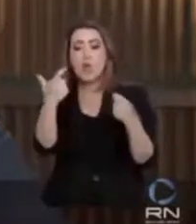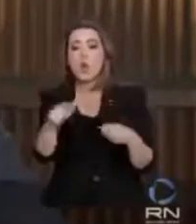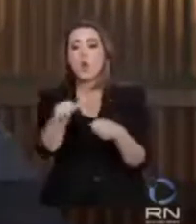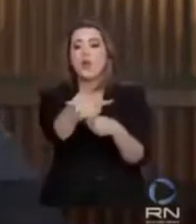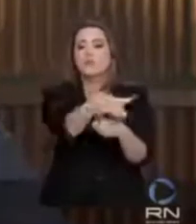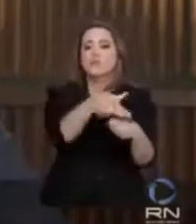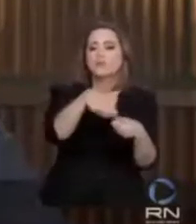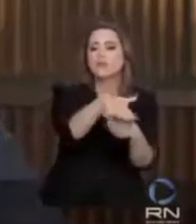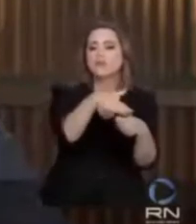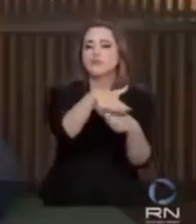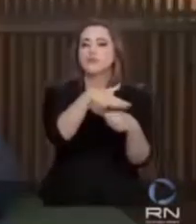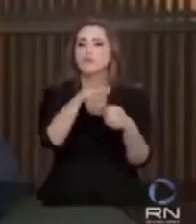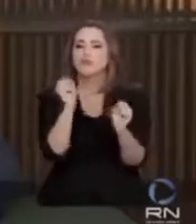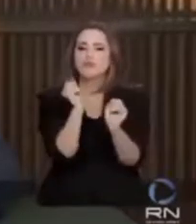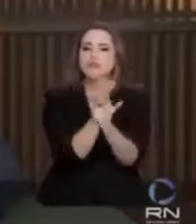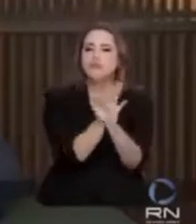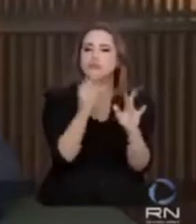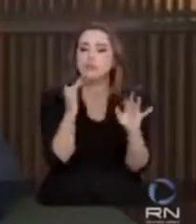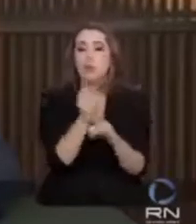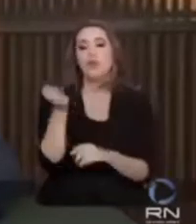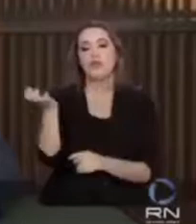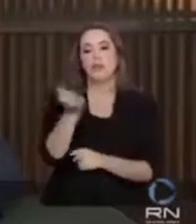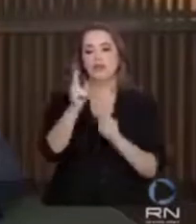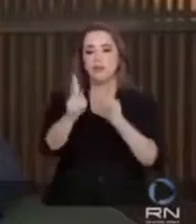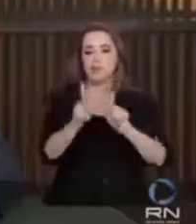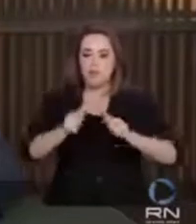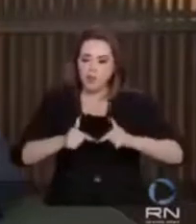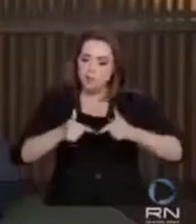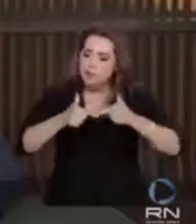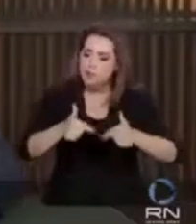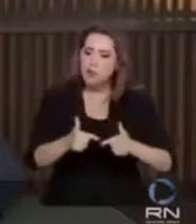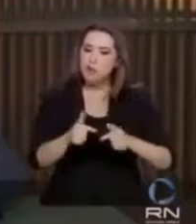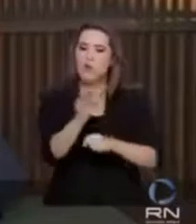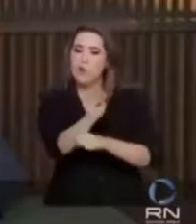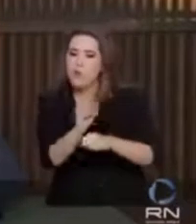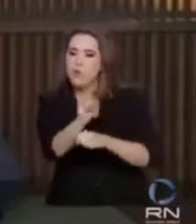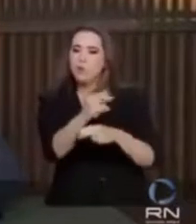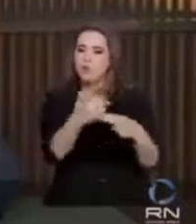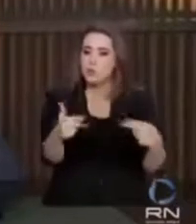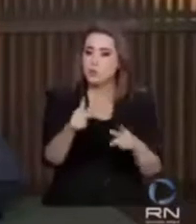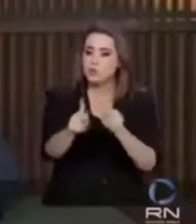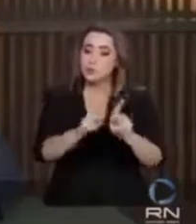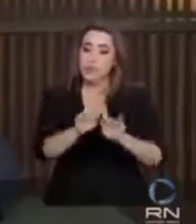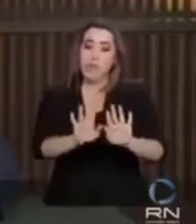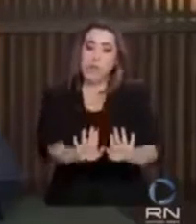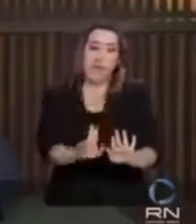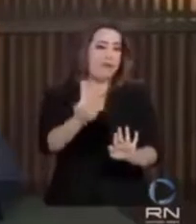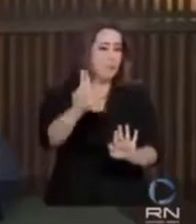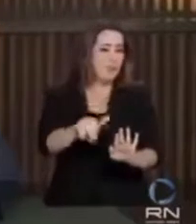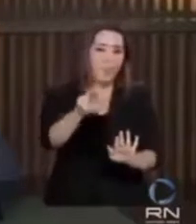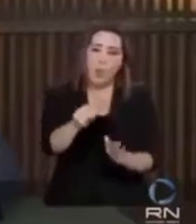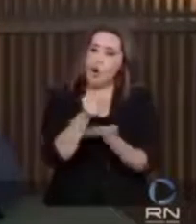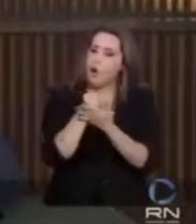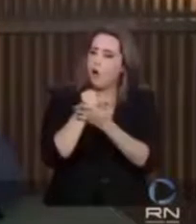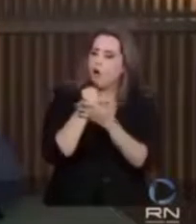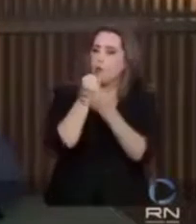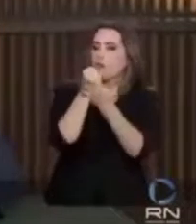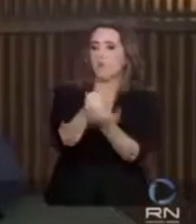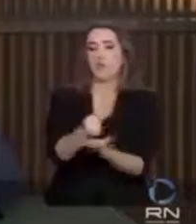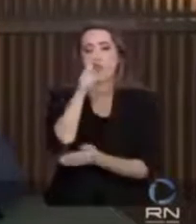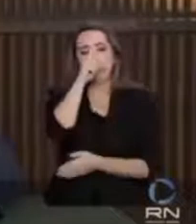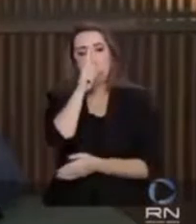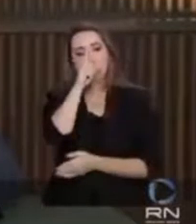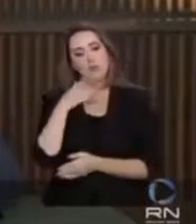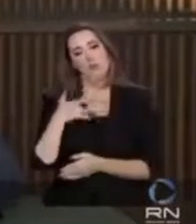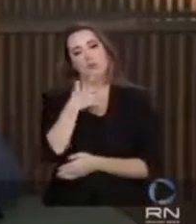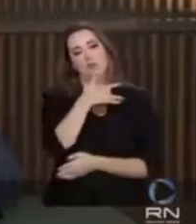grandes concentrações populares. Queremos um povo atuante e zeloso com a coisa pública, mas jamais podemos colocar em